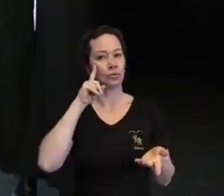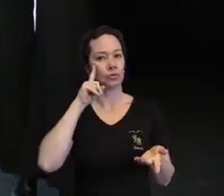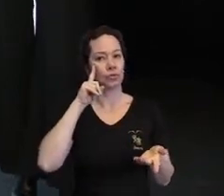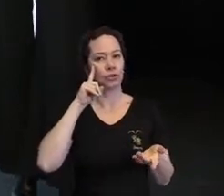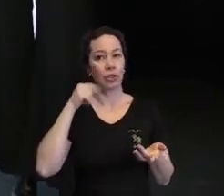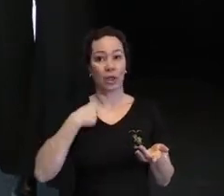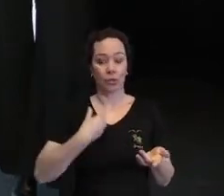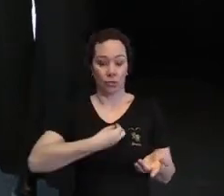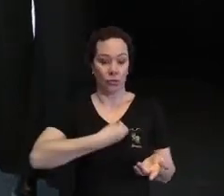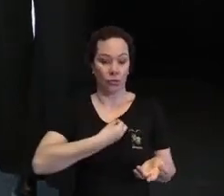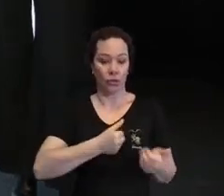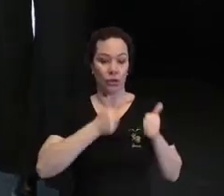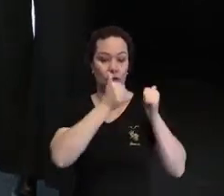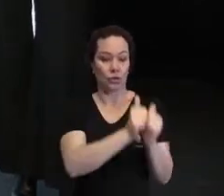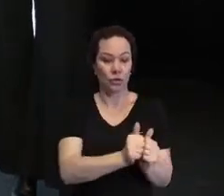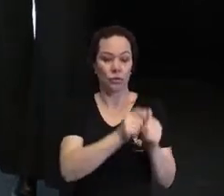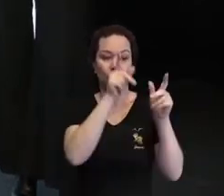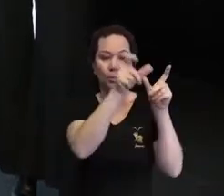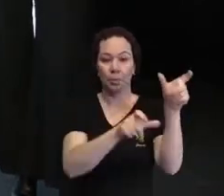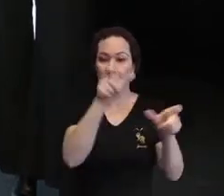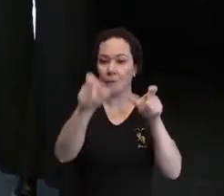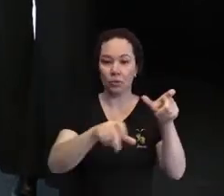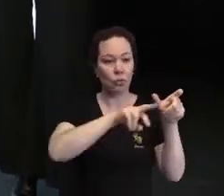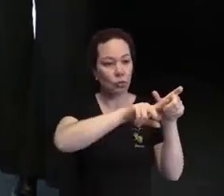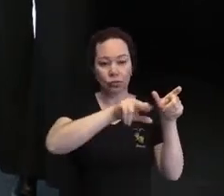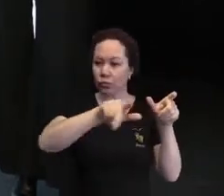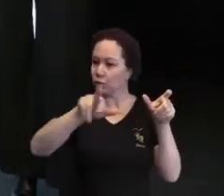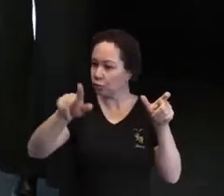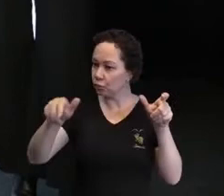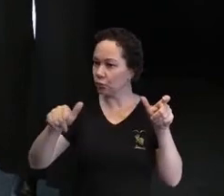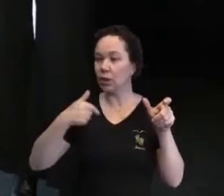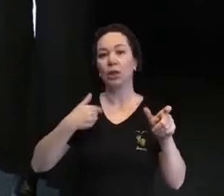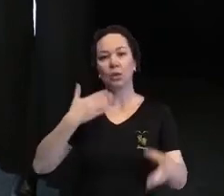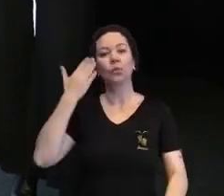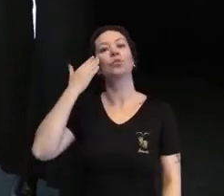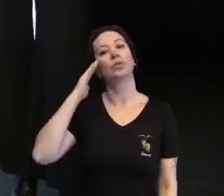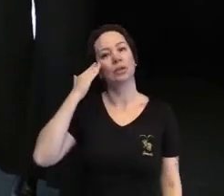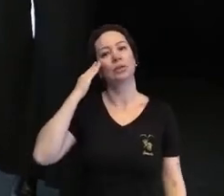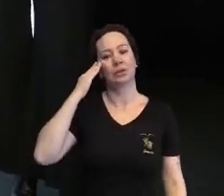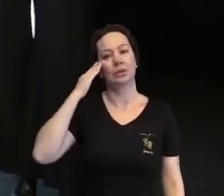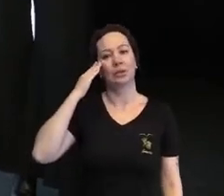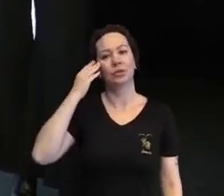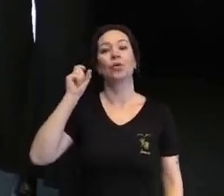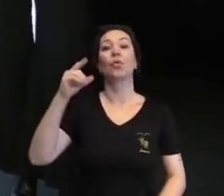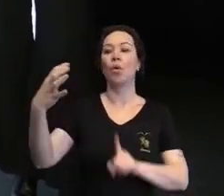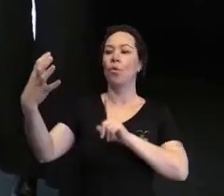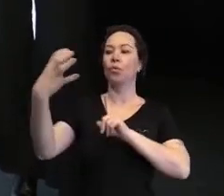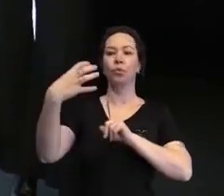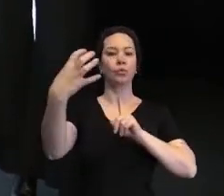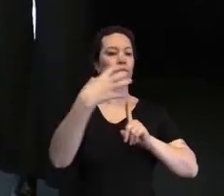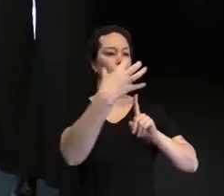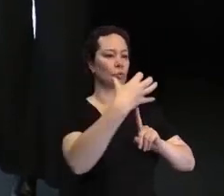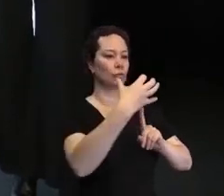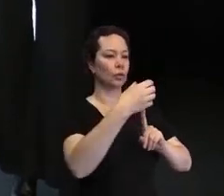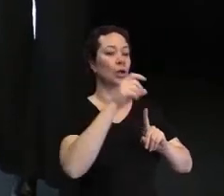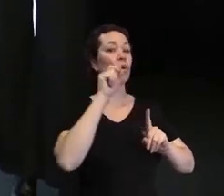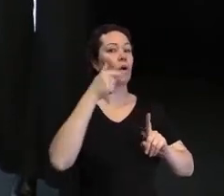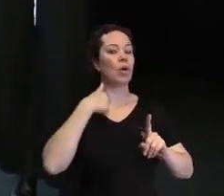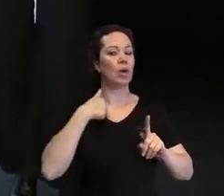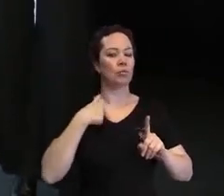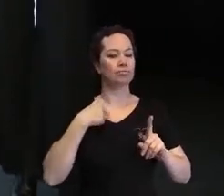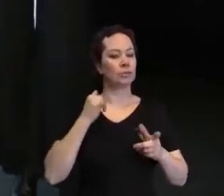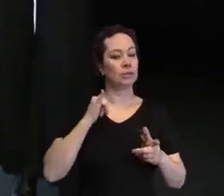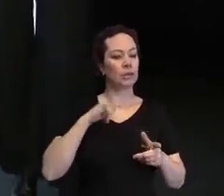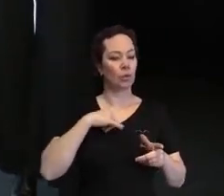diferentes a mim me fez entender o impacto que as nossas decisões, baseadas